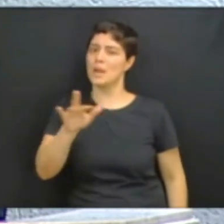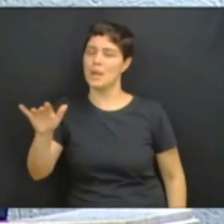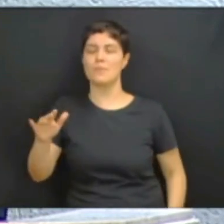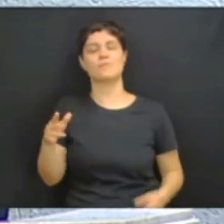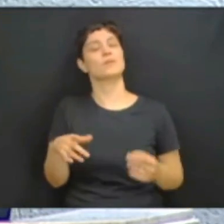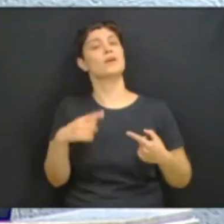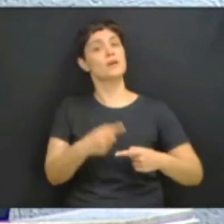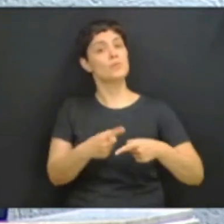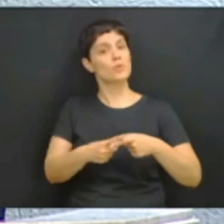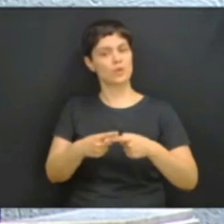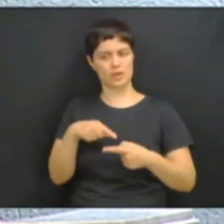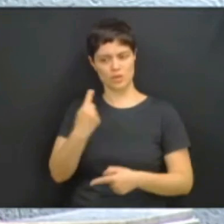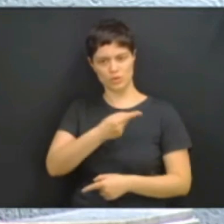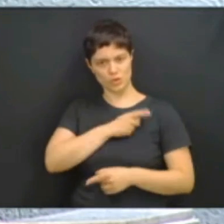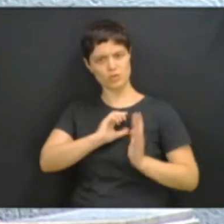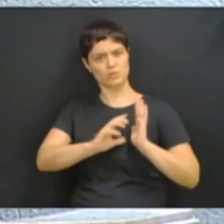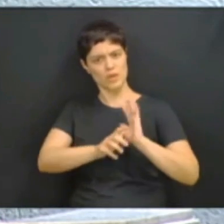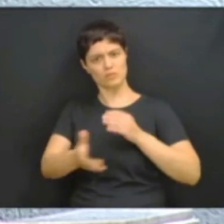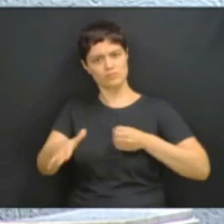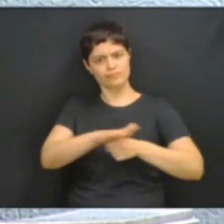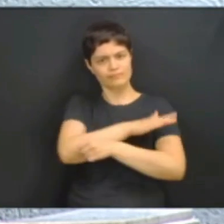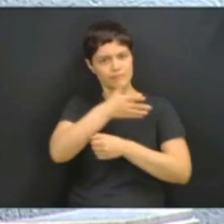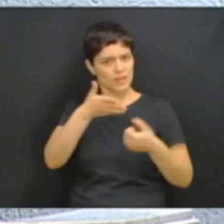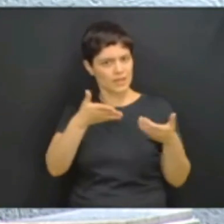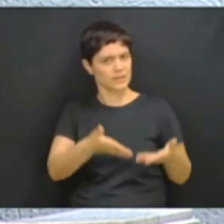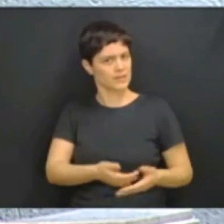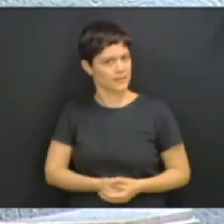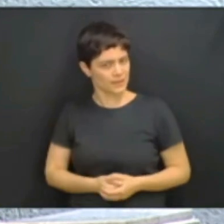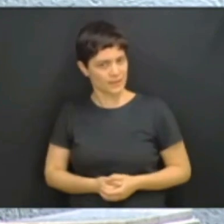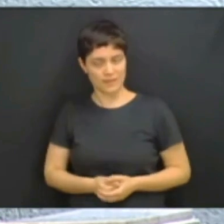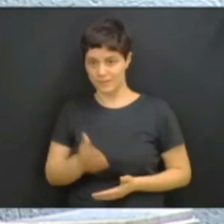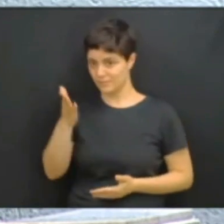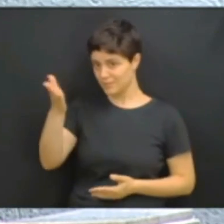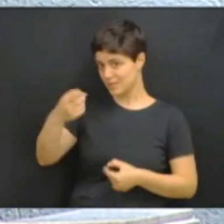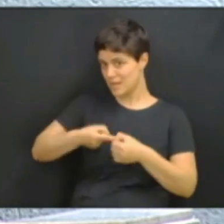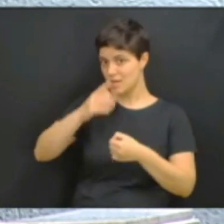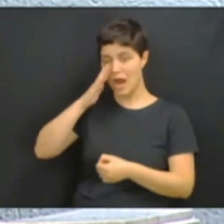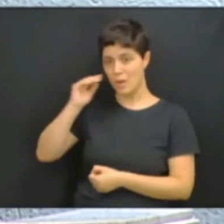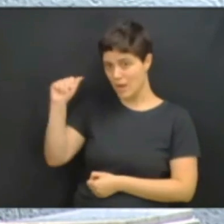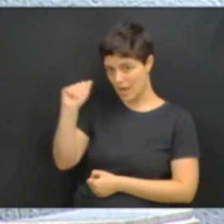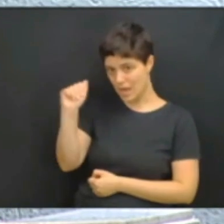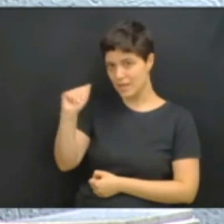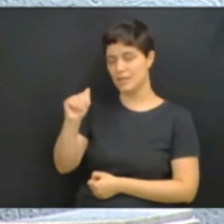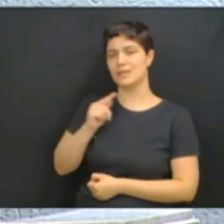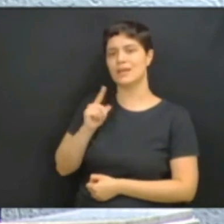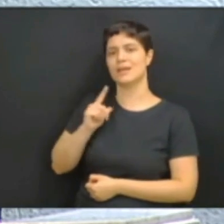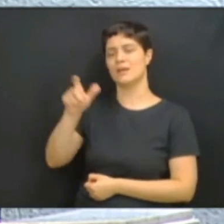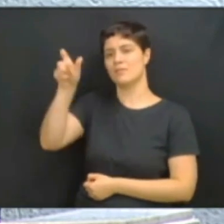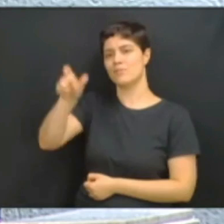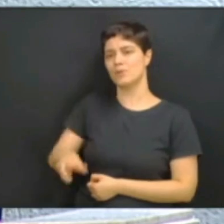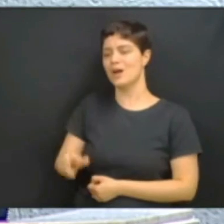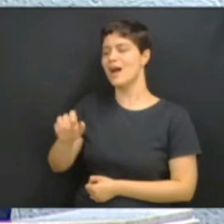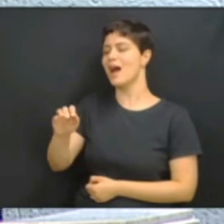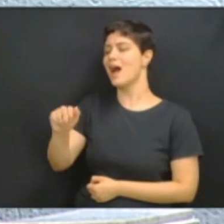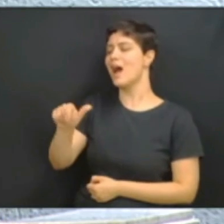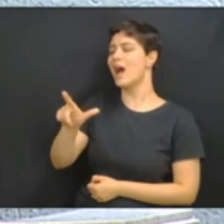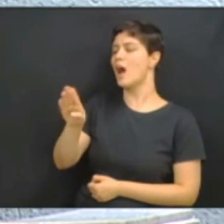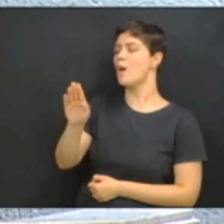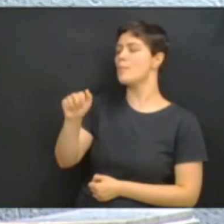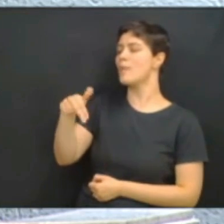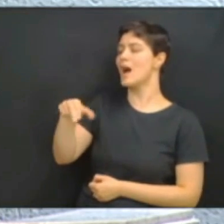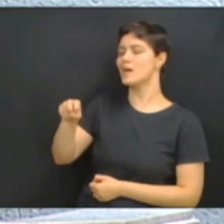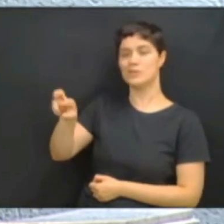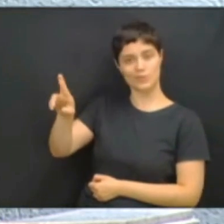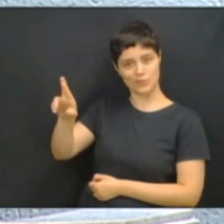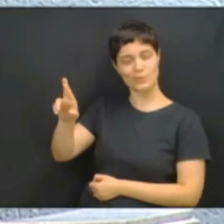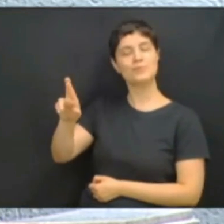Nós teremos em Araucária, sob o comando do Albanor Zezé, figuras importantes na eleição, como o vereador